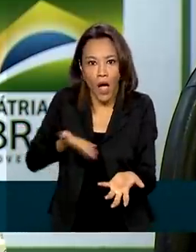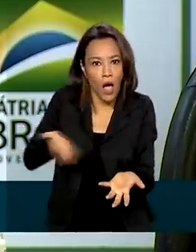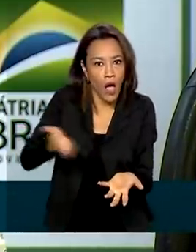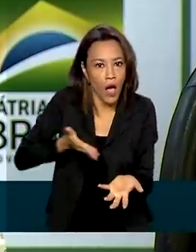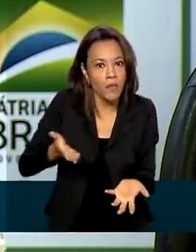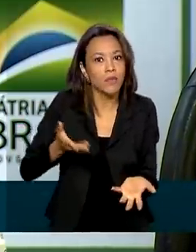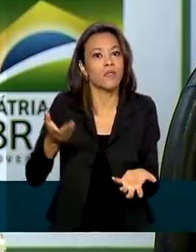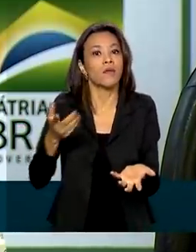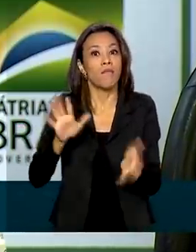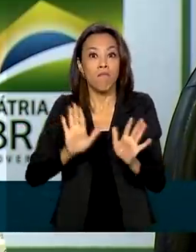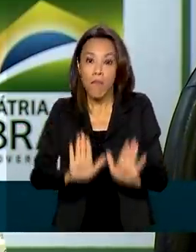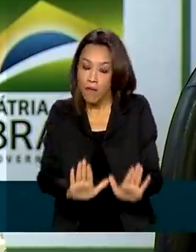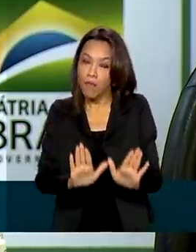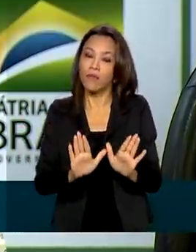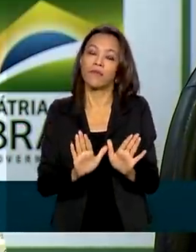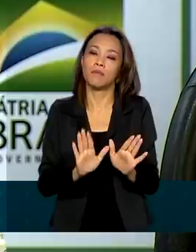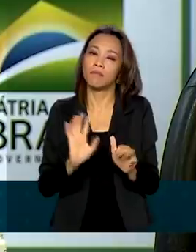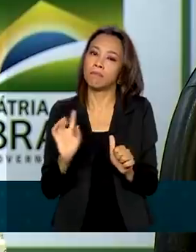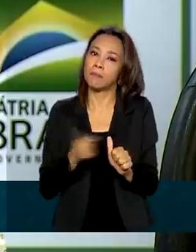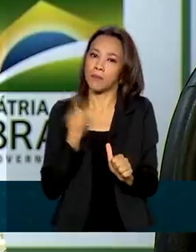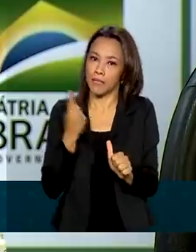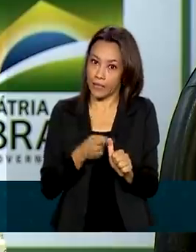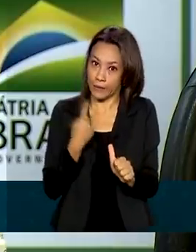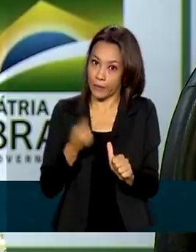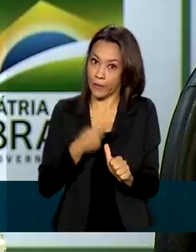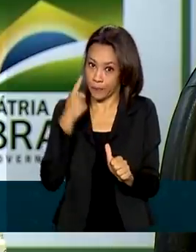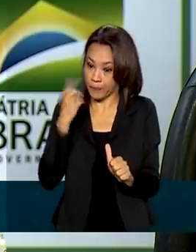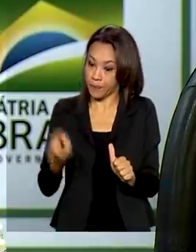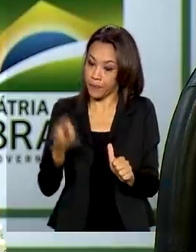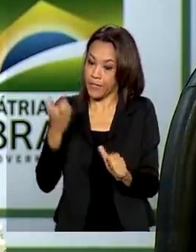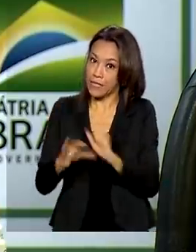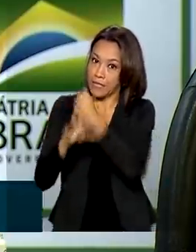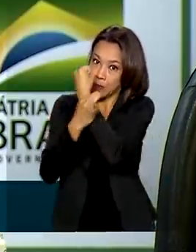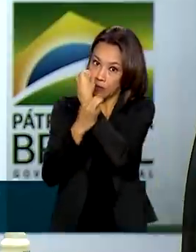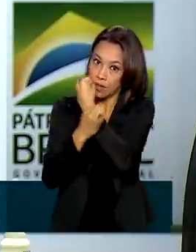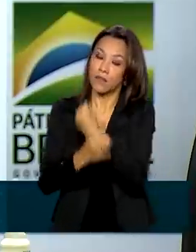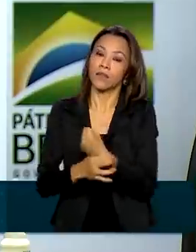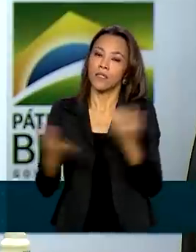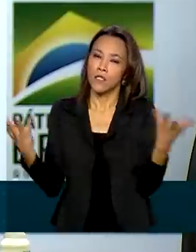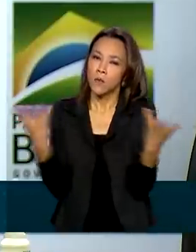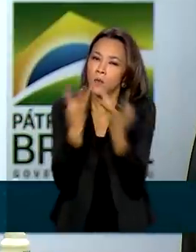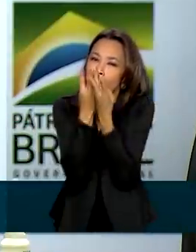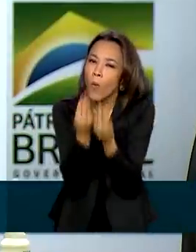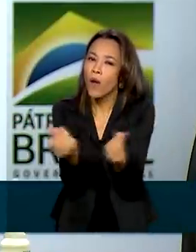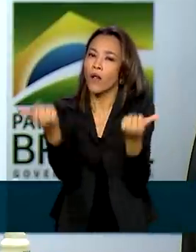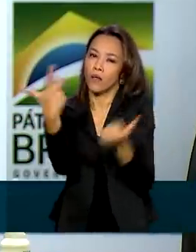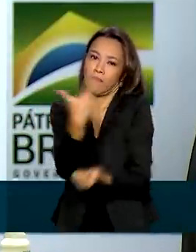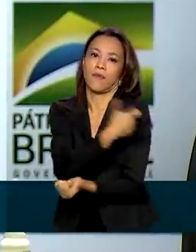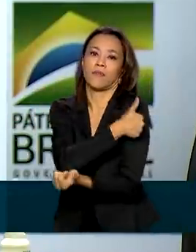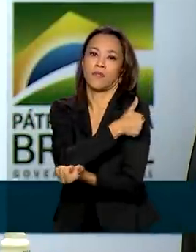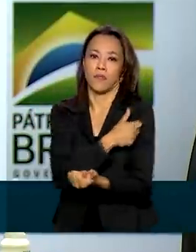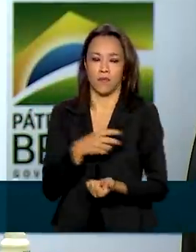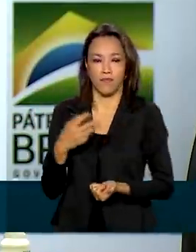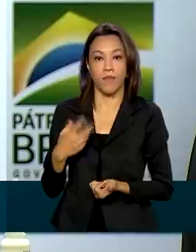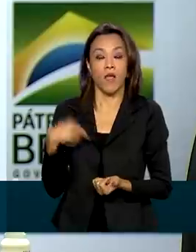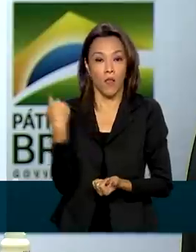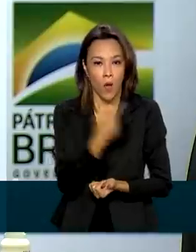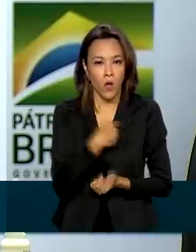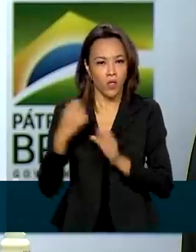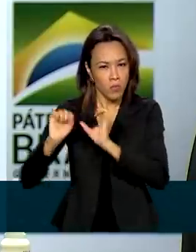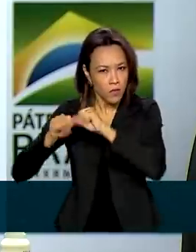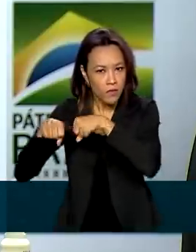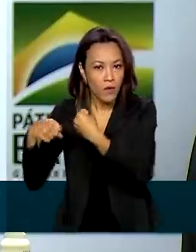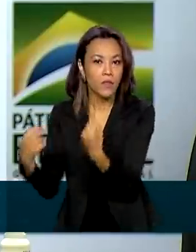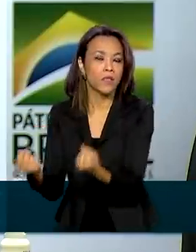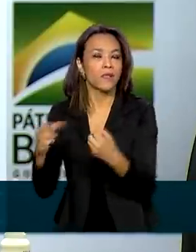foi falado, primeiro, pela segurança e pela eficácia da vacina. Estamos evitando todos os esforços, seja por